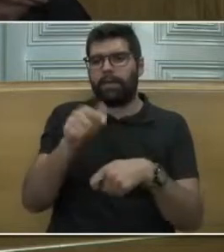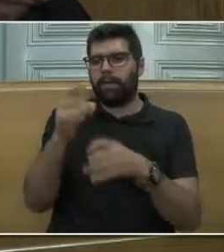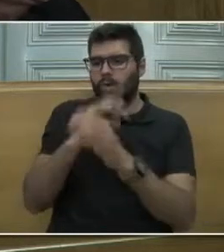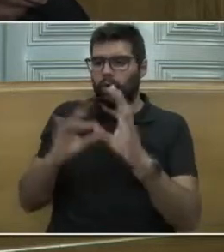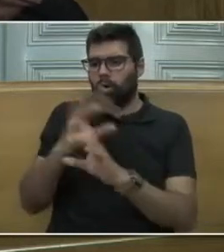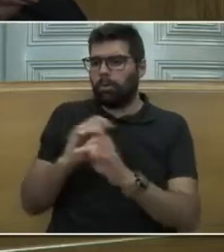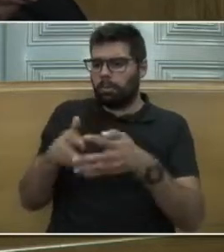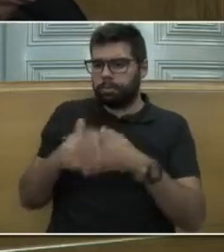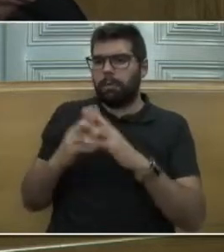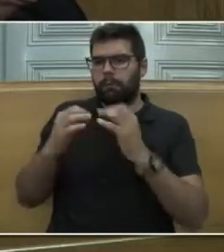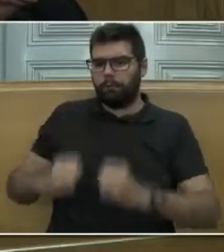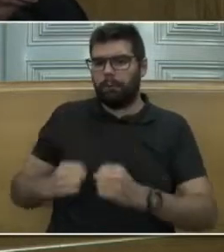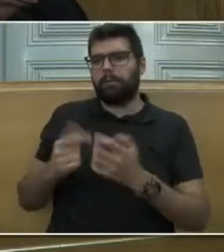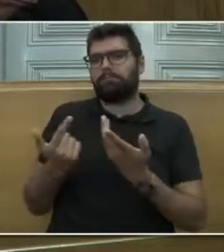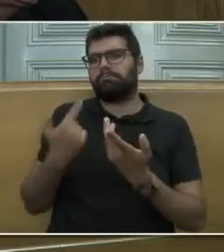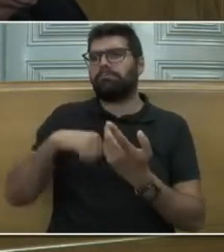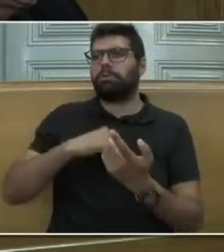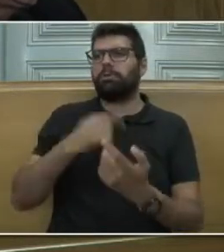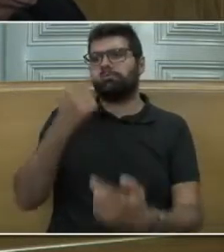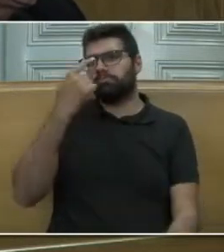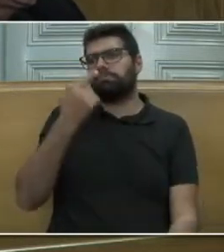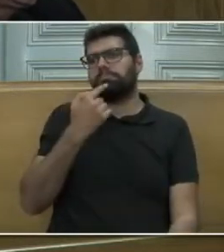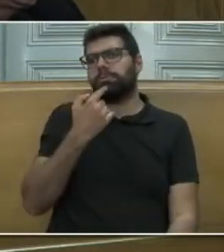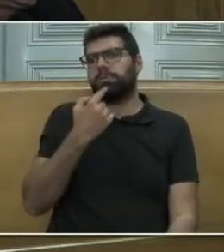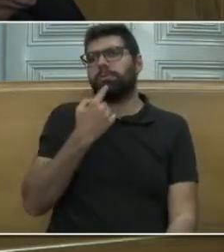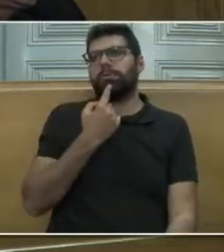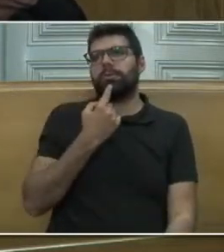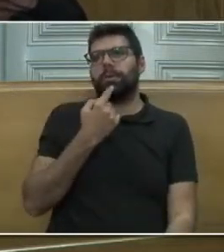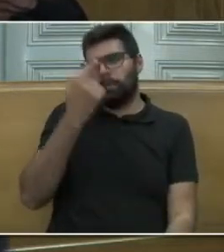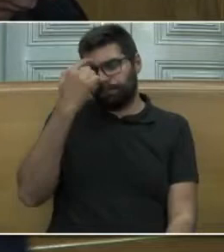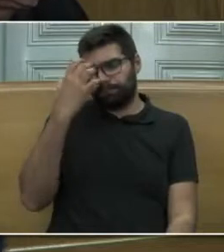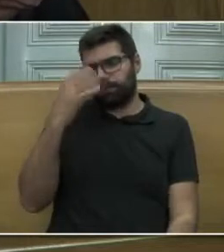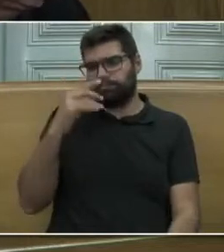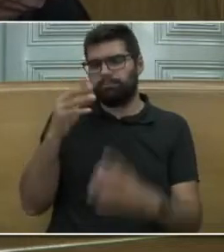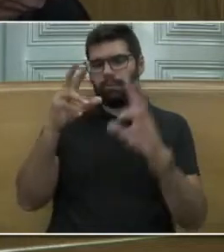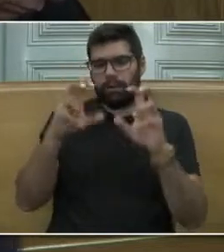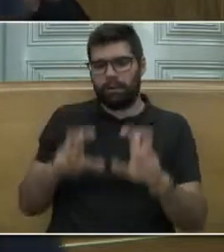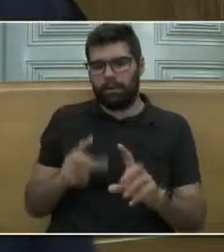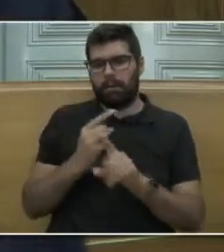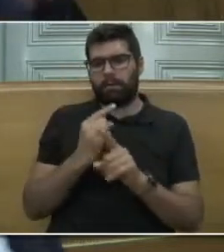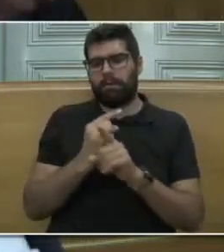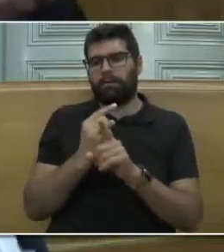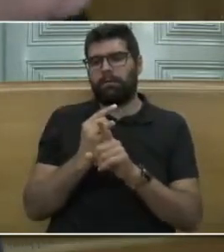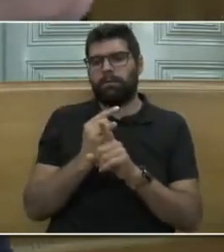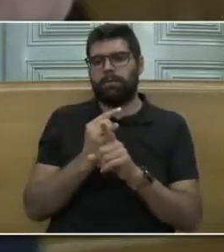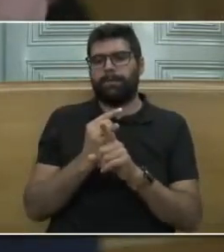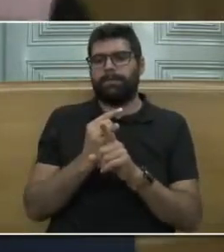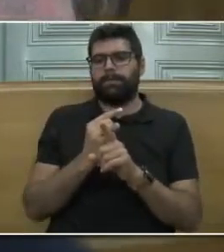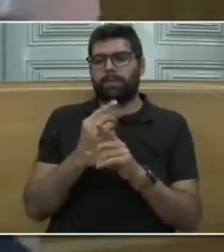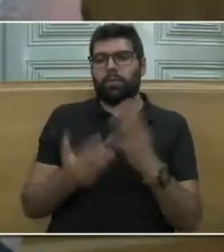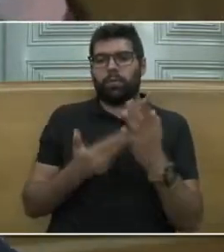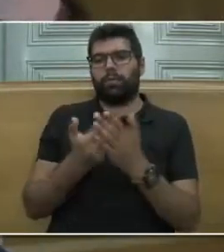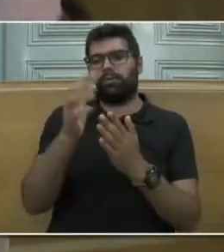e até do mundo e, portanto, entendemos que nesta matéria não é possível com uma